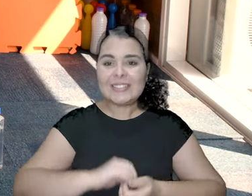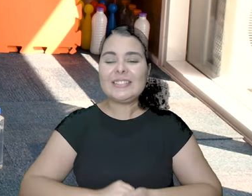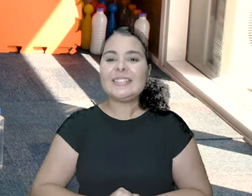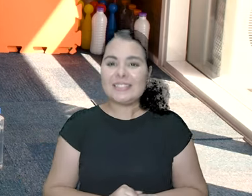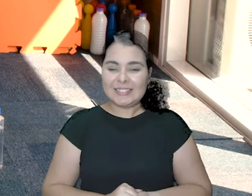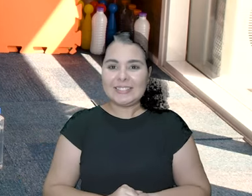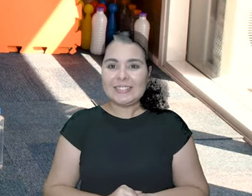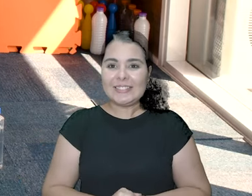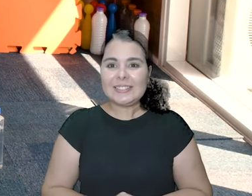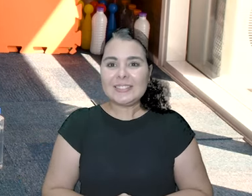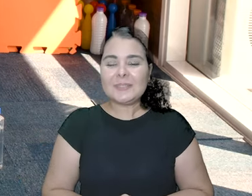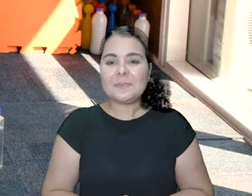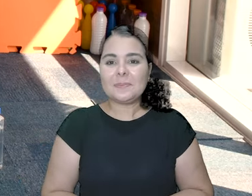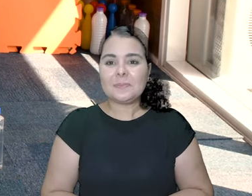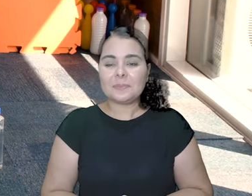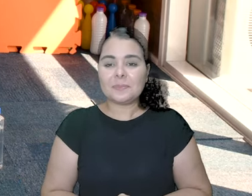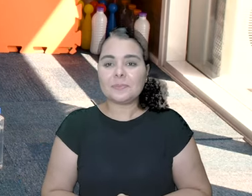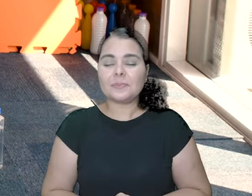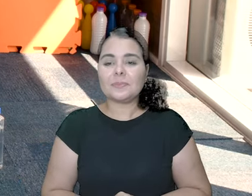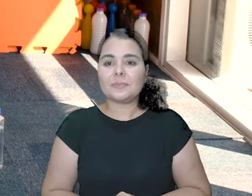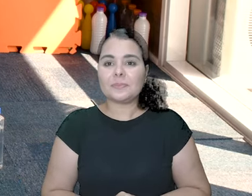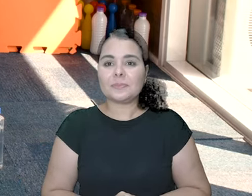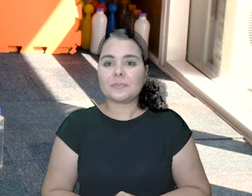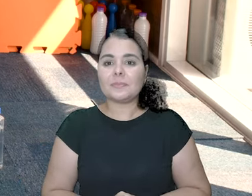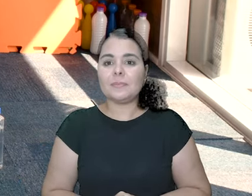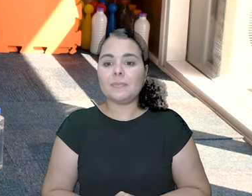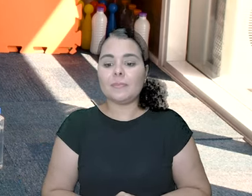Bora! Bora!